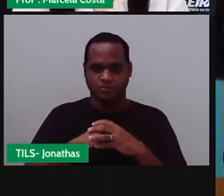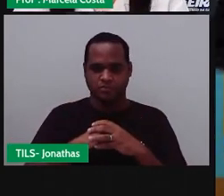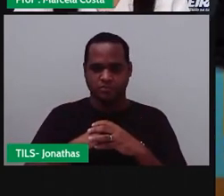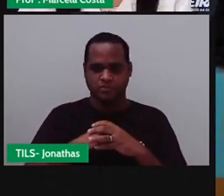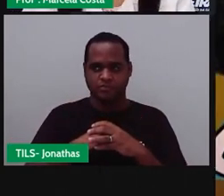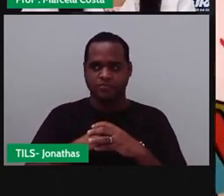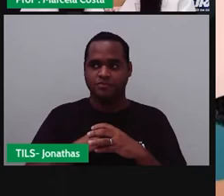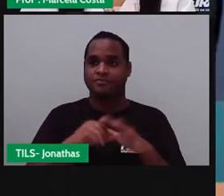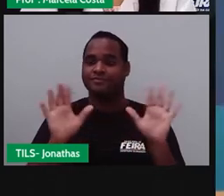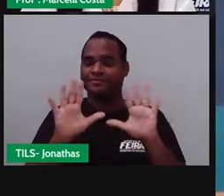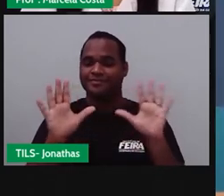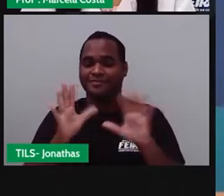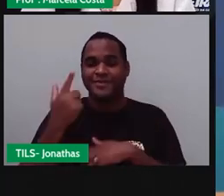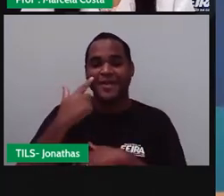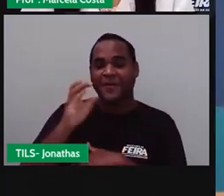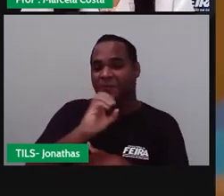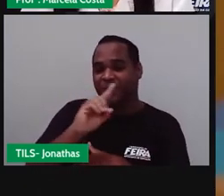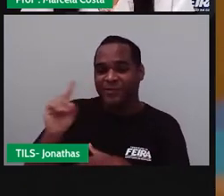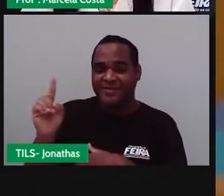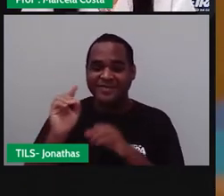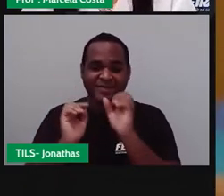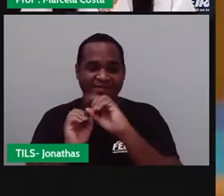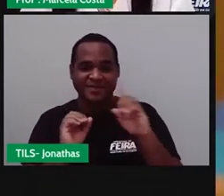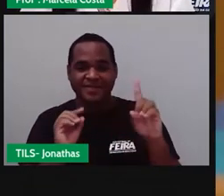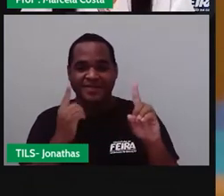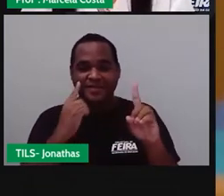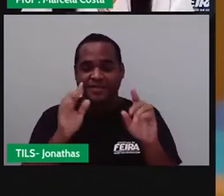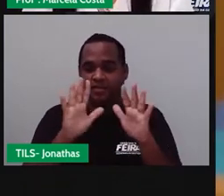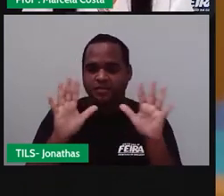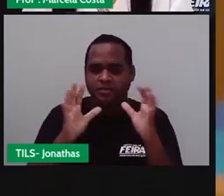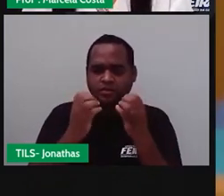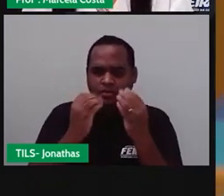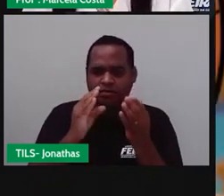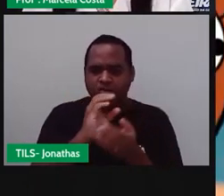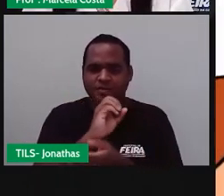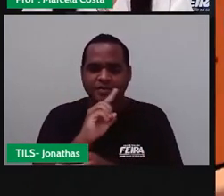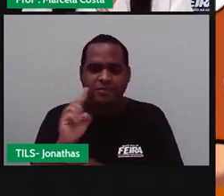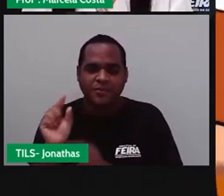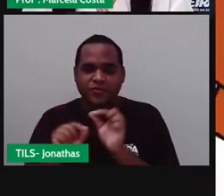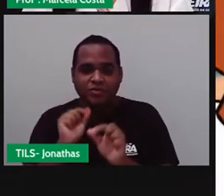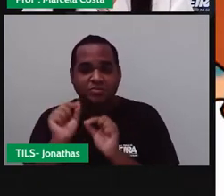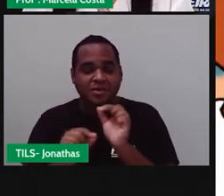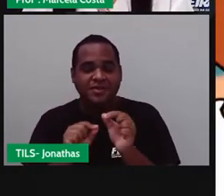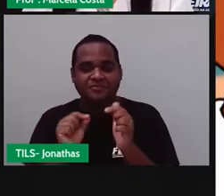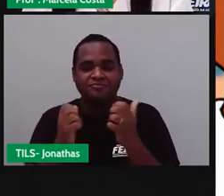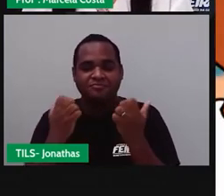Bom dia! Bom dia! Não vai dar bom dia não, hein, Silvete? Tô enjoada.